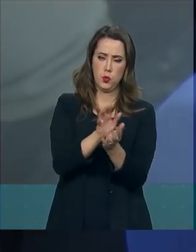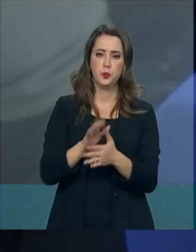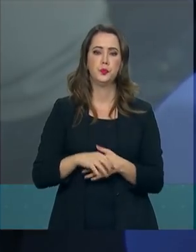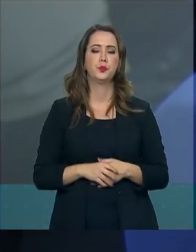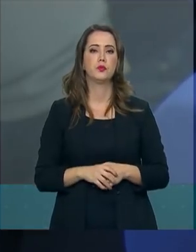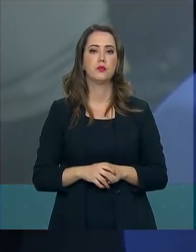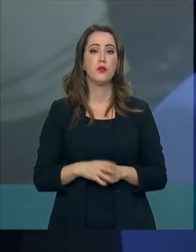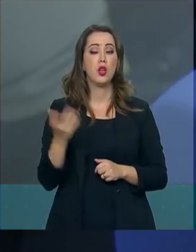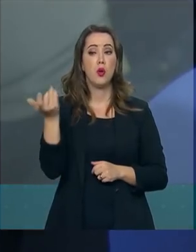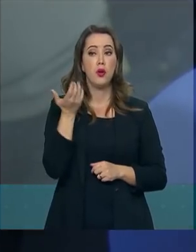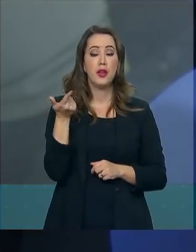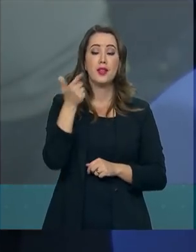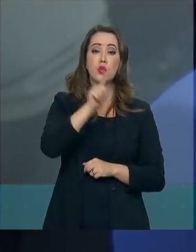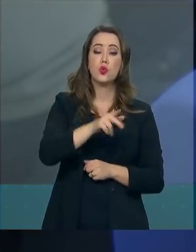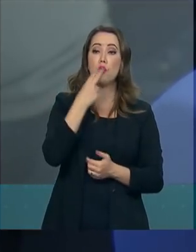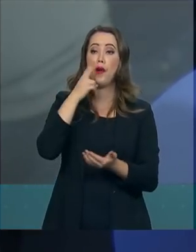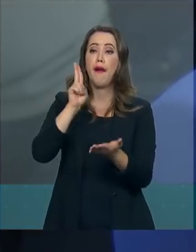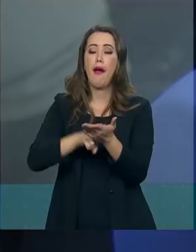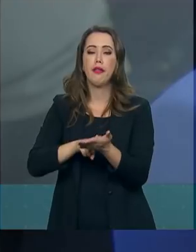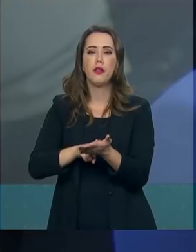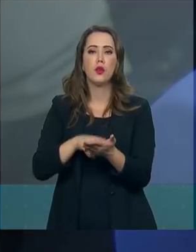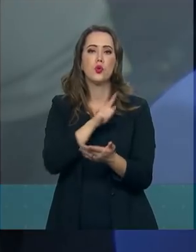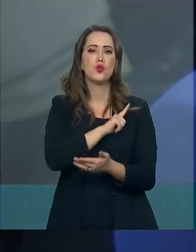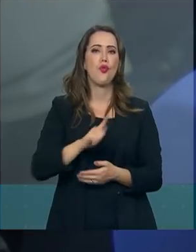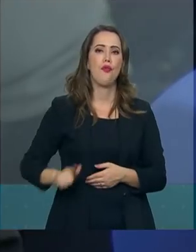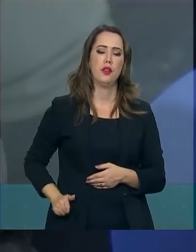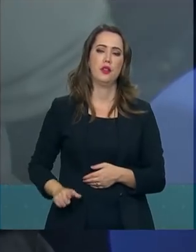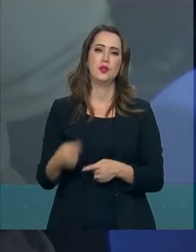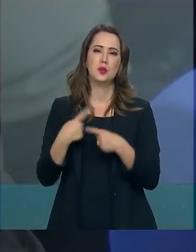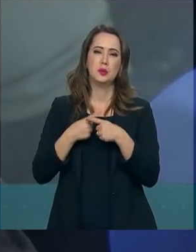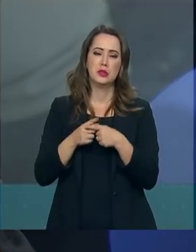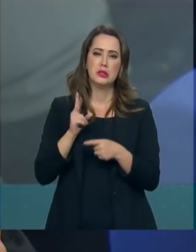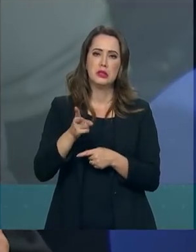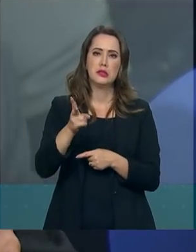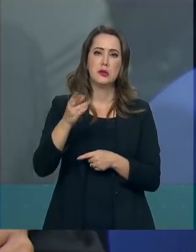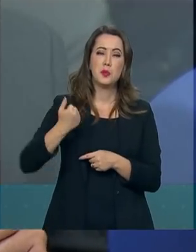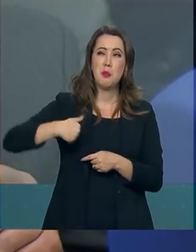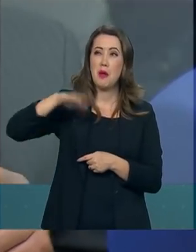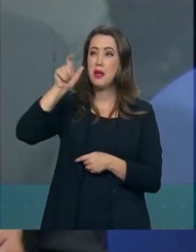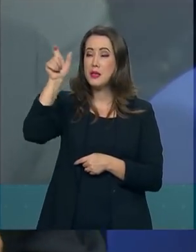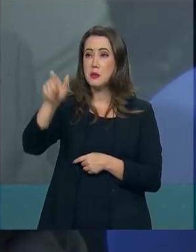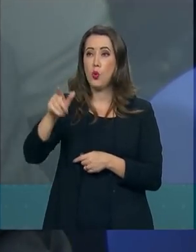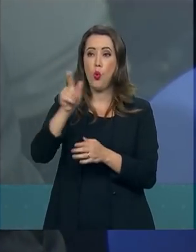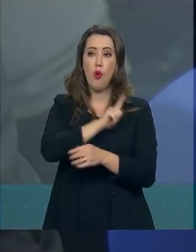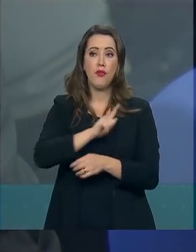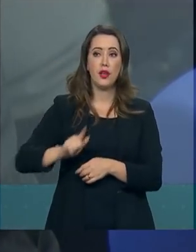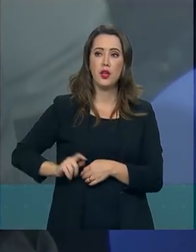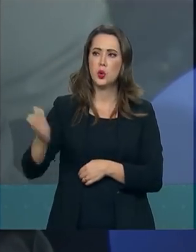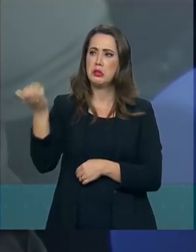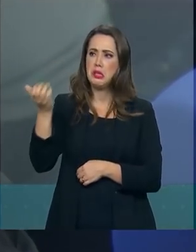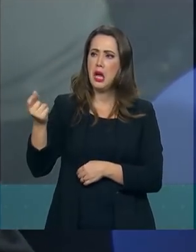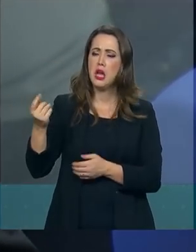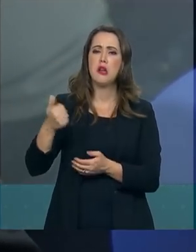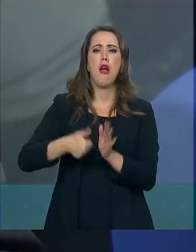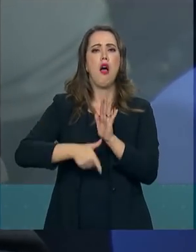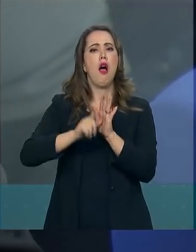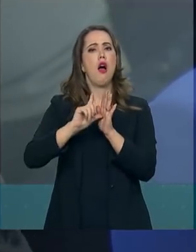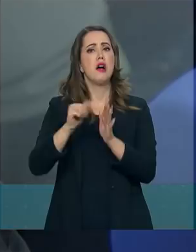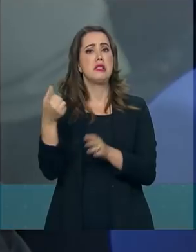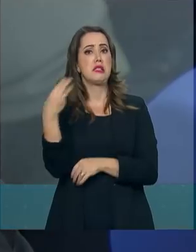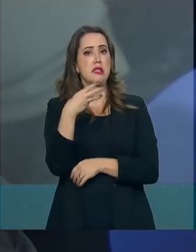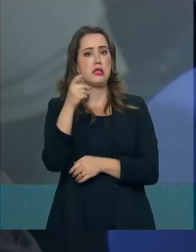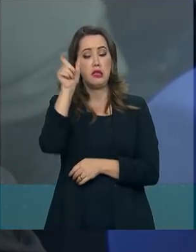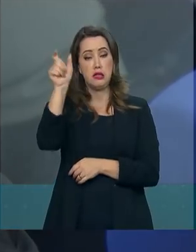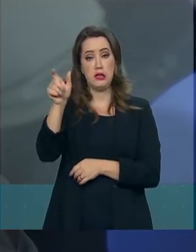na carta dos governadores que a cada momento ganha mais uma adesão e o que eram 13 assinaturas, agora são